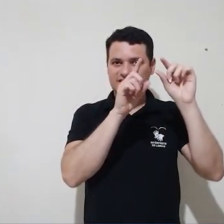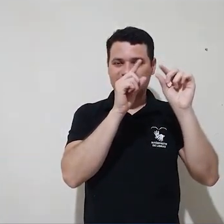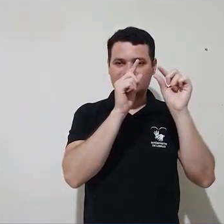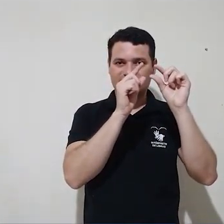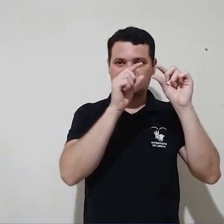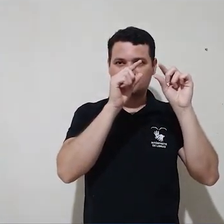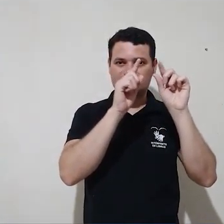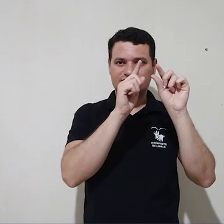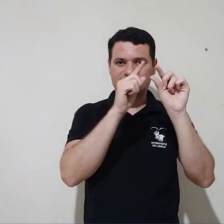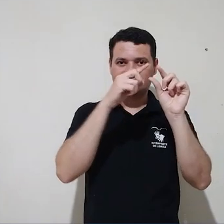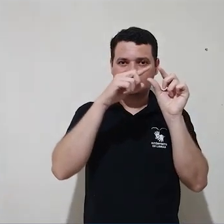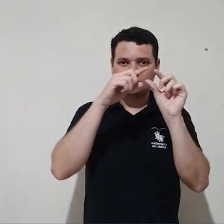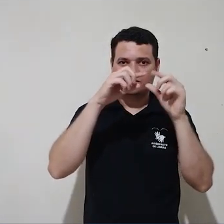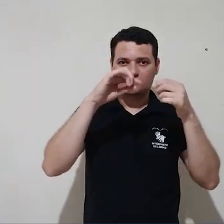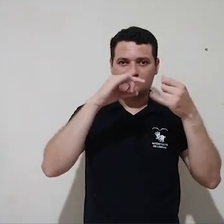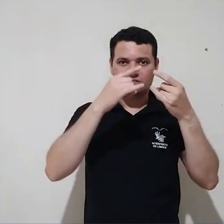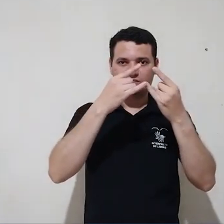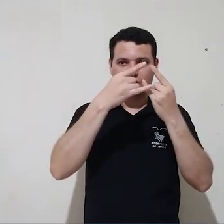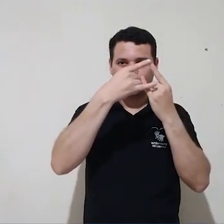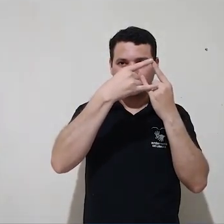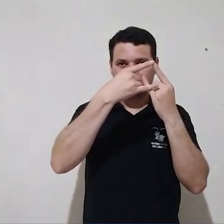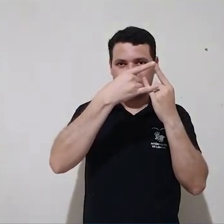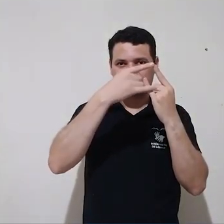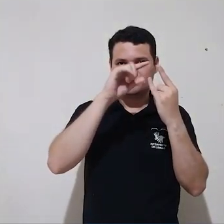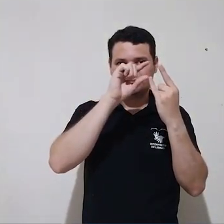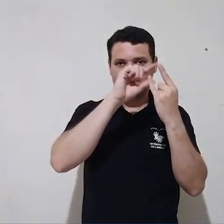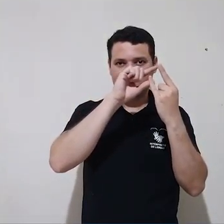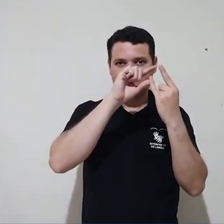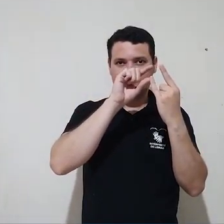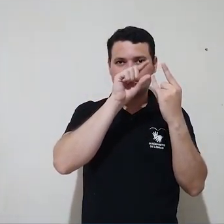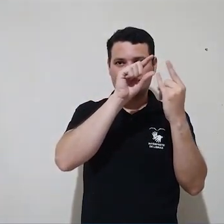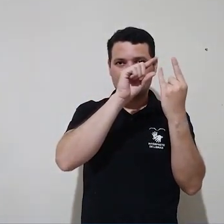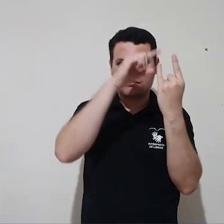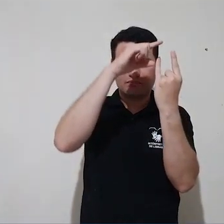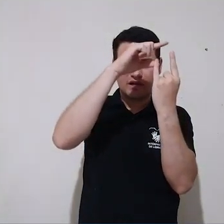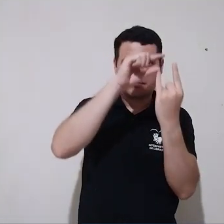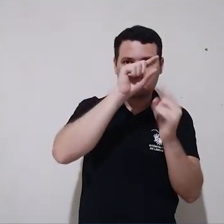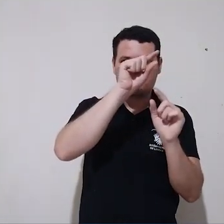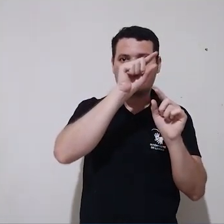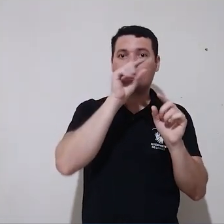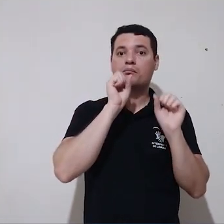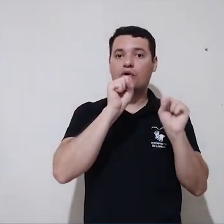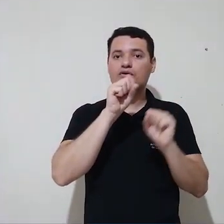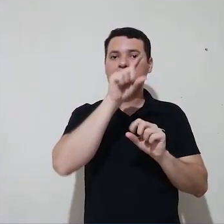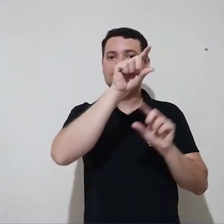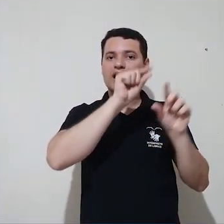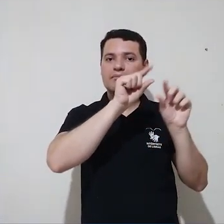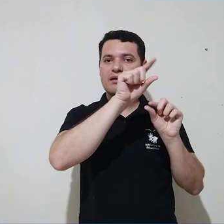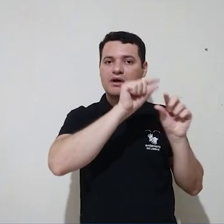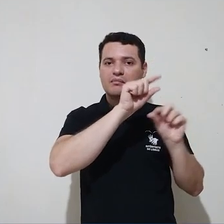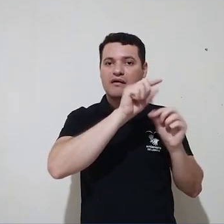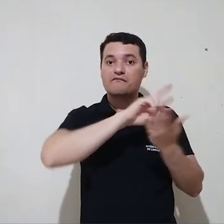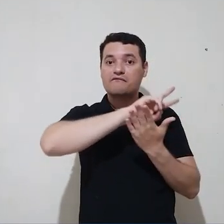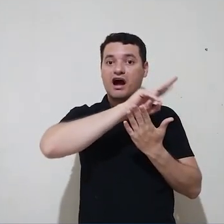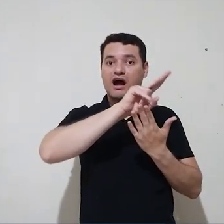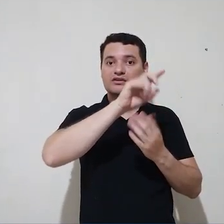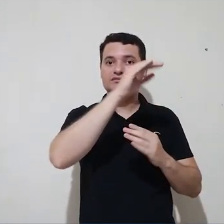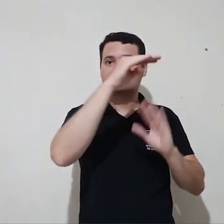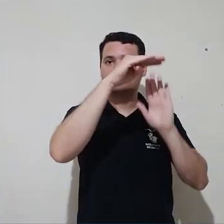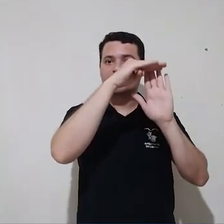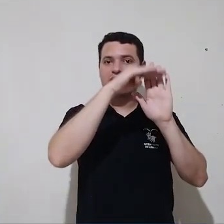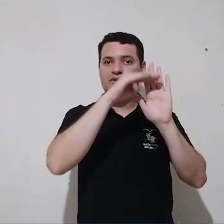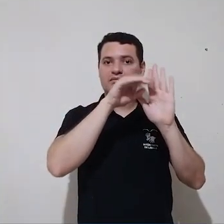seleção. Podemos selecionar um grupo de usuários e efetuar uma operação em massa